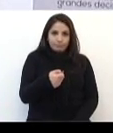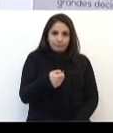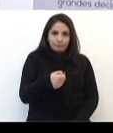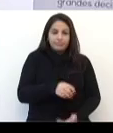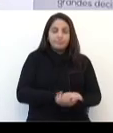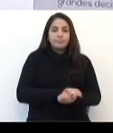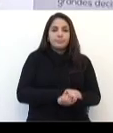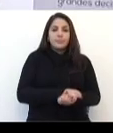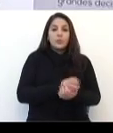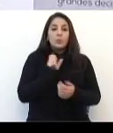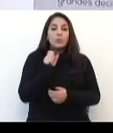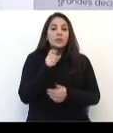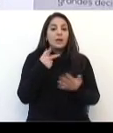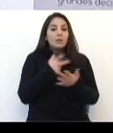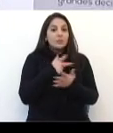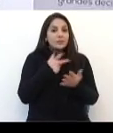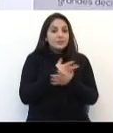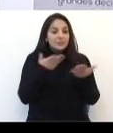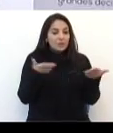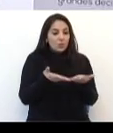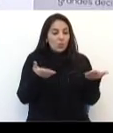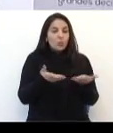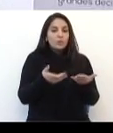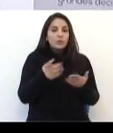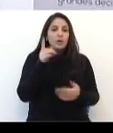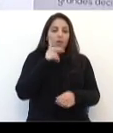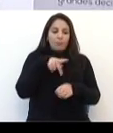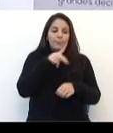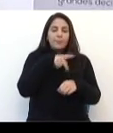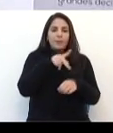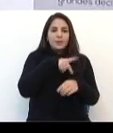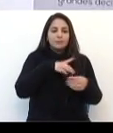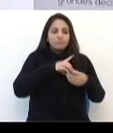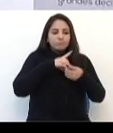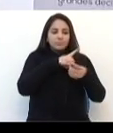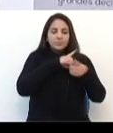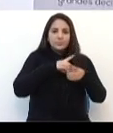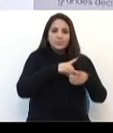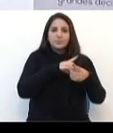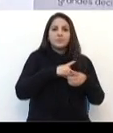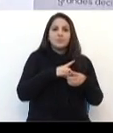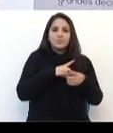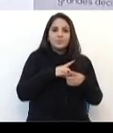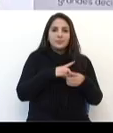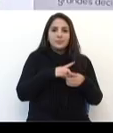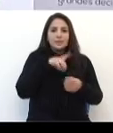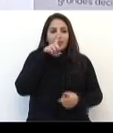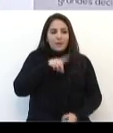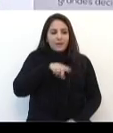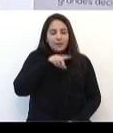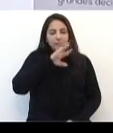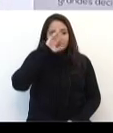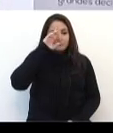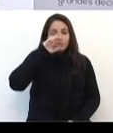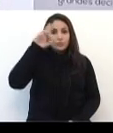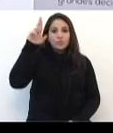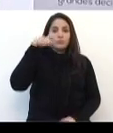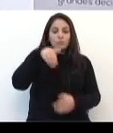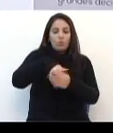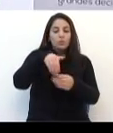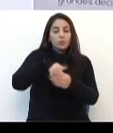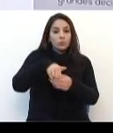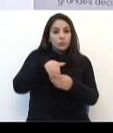hoje no nosso país, é um país democrático, e democracia vai para o voto no diretório e vence a maioria.